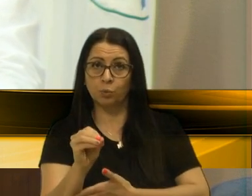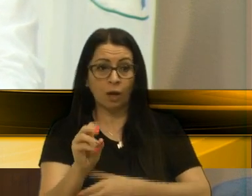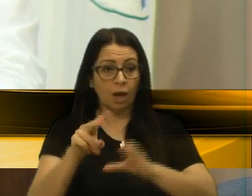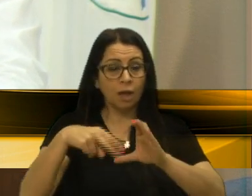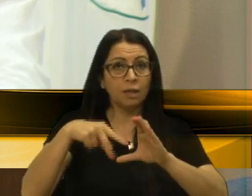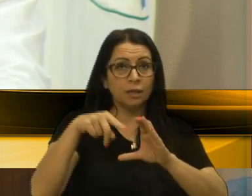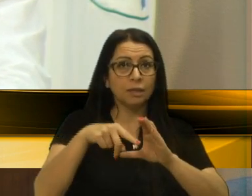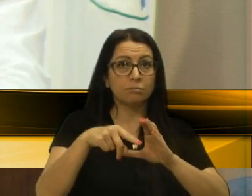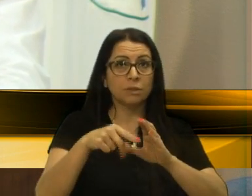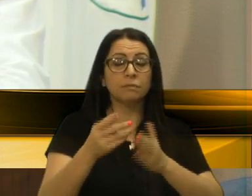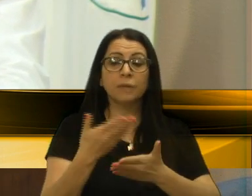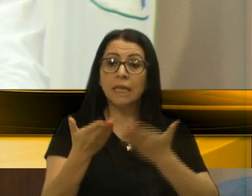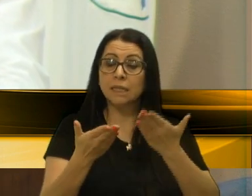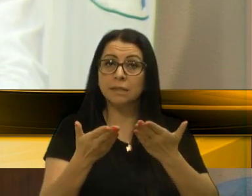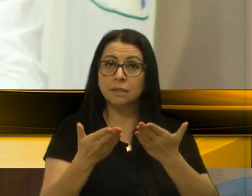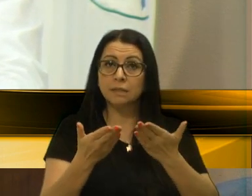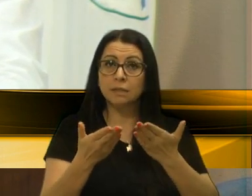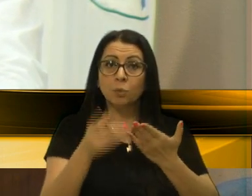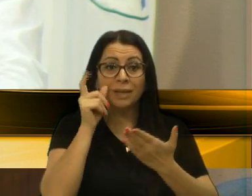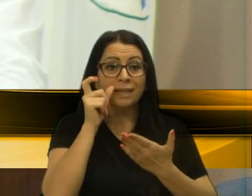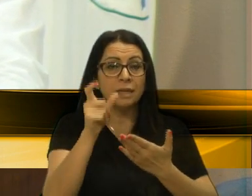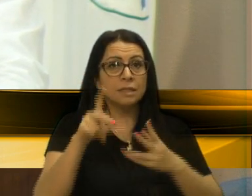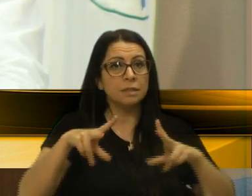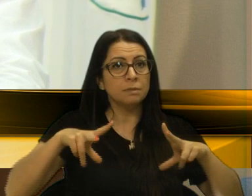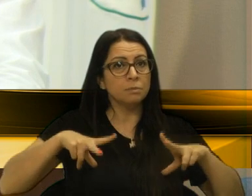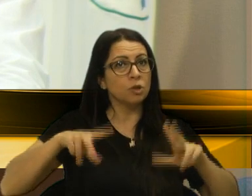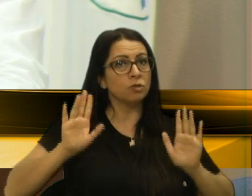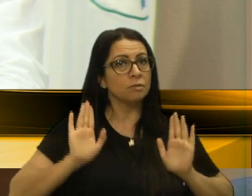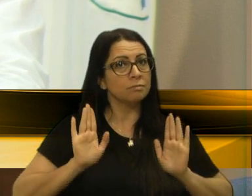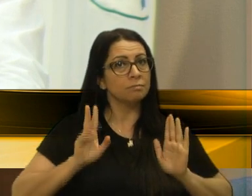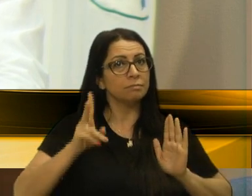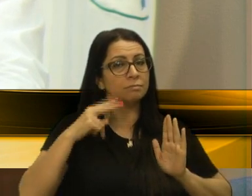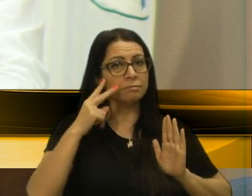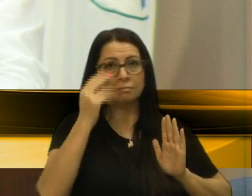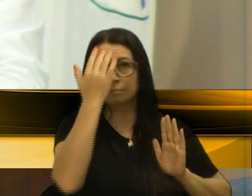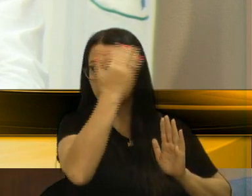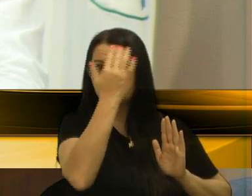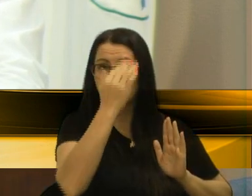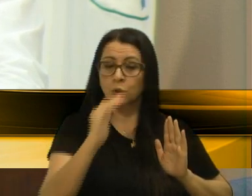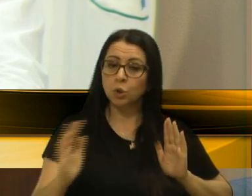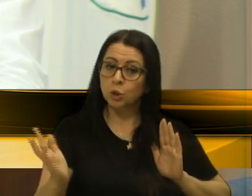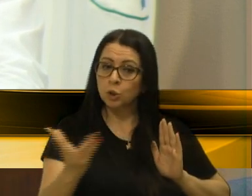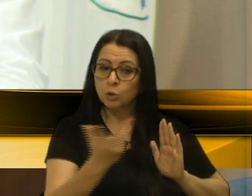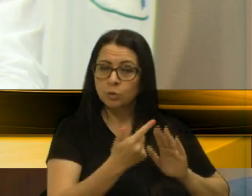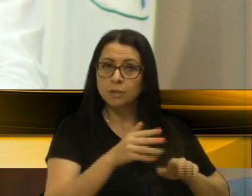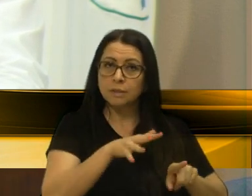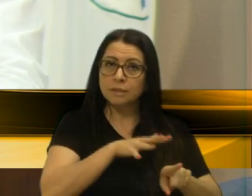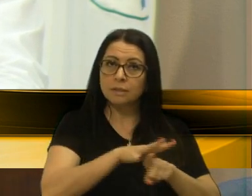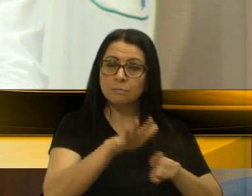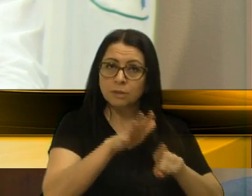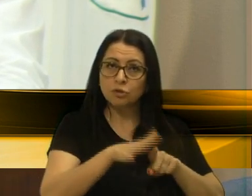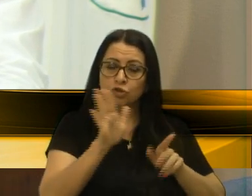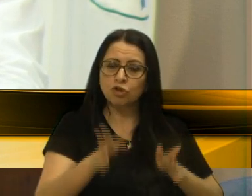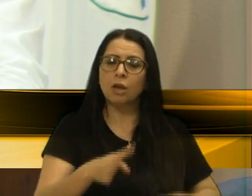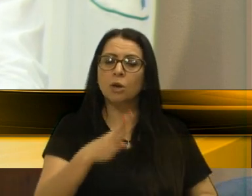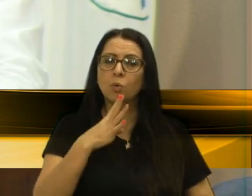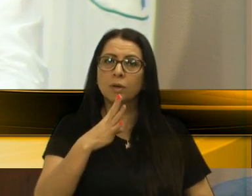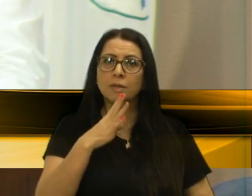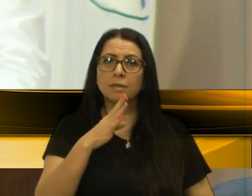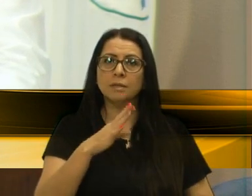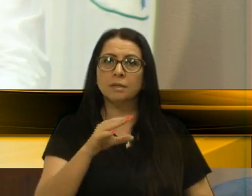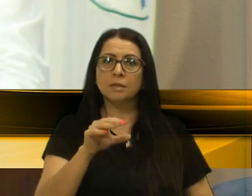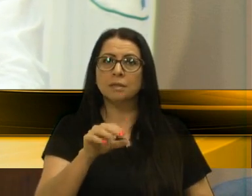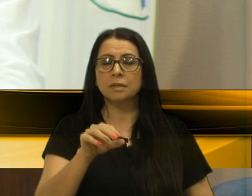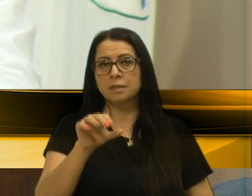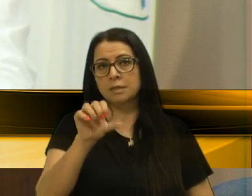Câmara atendeu a interesses particulares, vereadora Adiló. Todas as demandas já eram de conhecimento da CEPLAN.